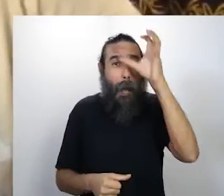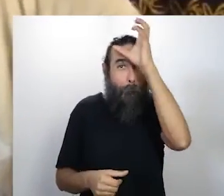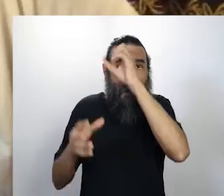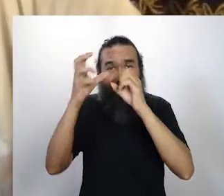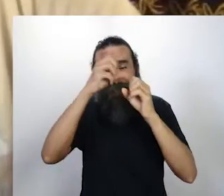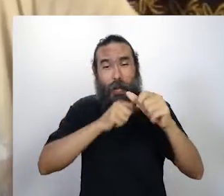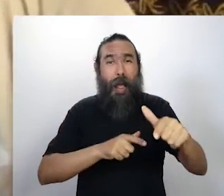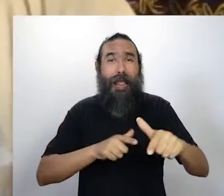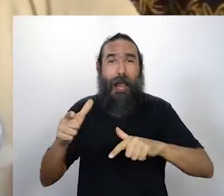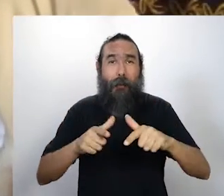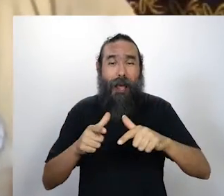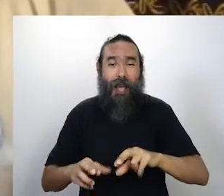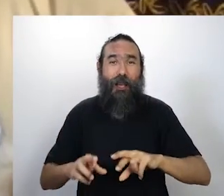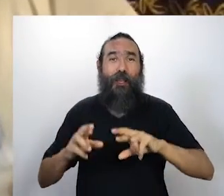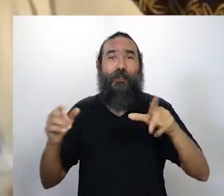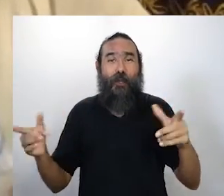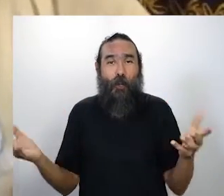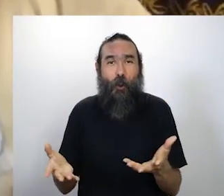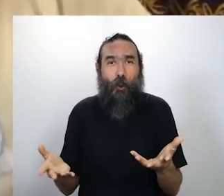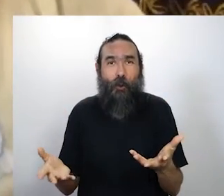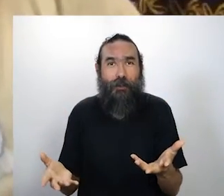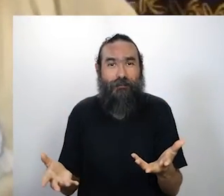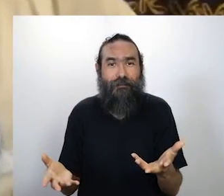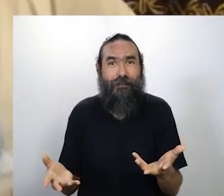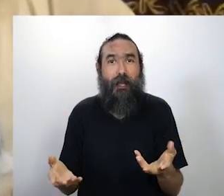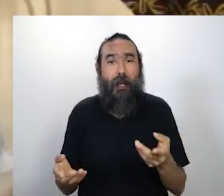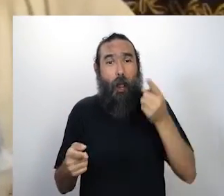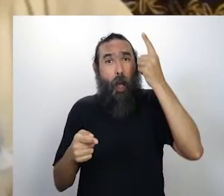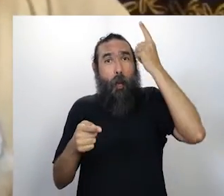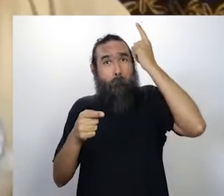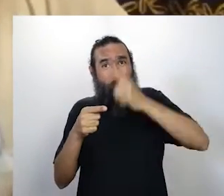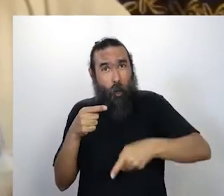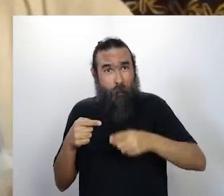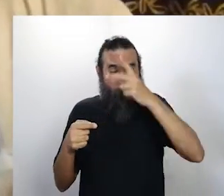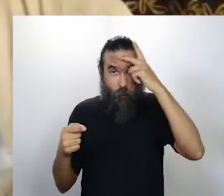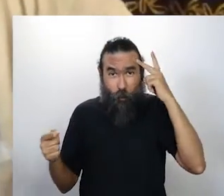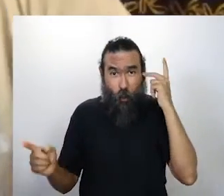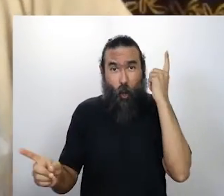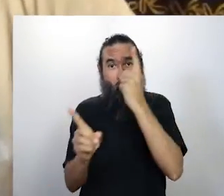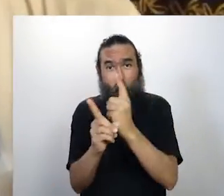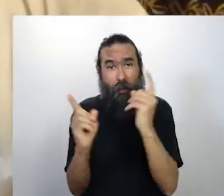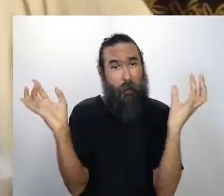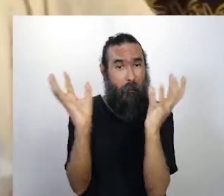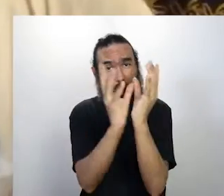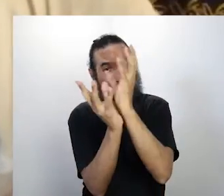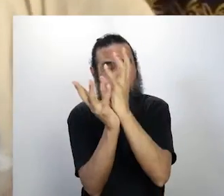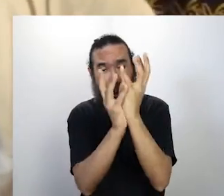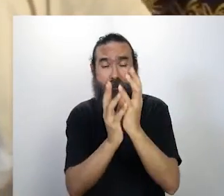como se fosse assim. O que proibiram a gente fazer fora, gente continua fazendo, que dentro.